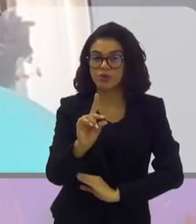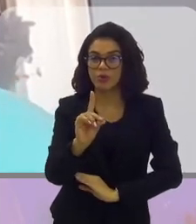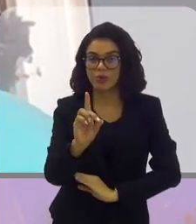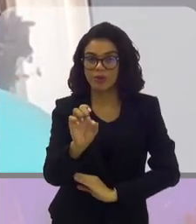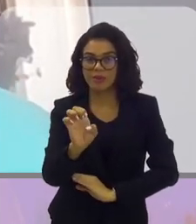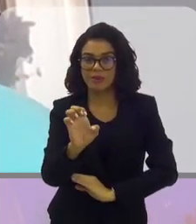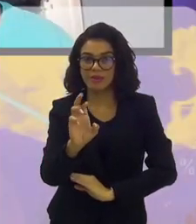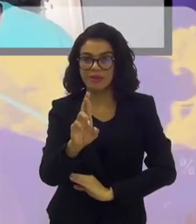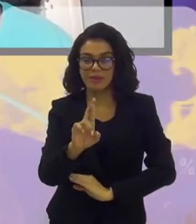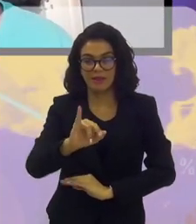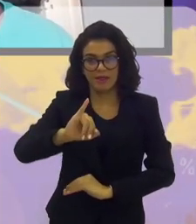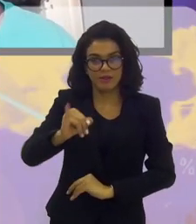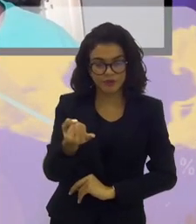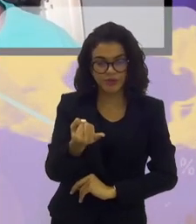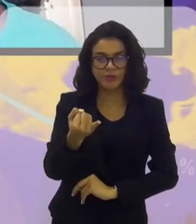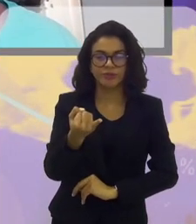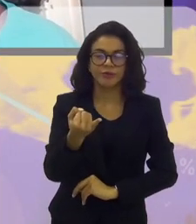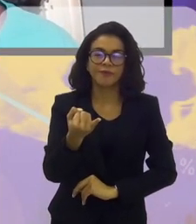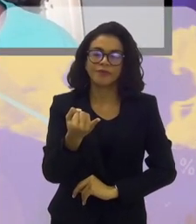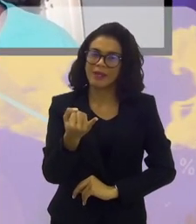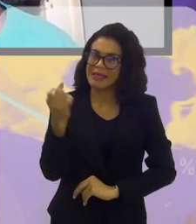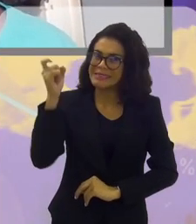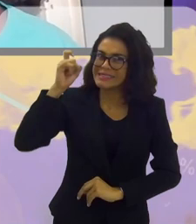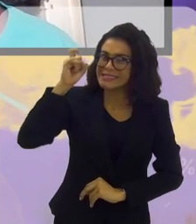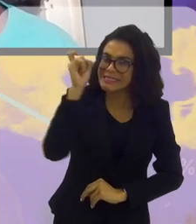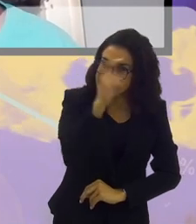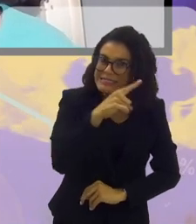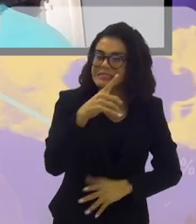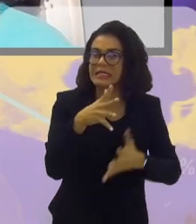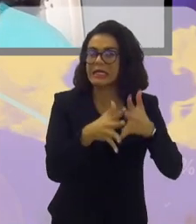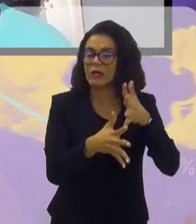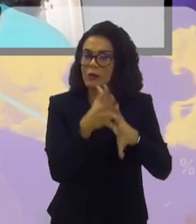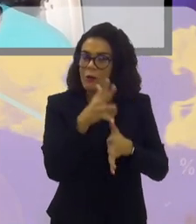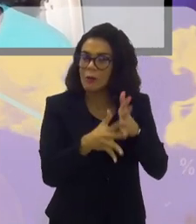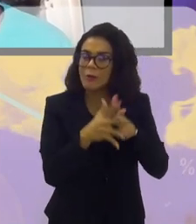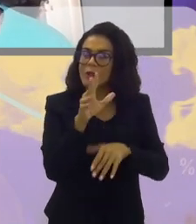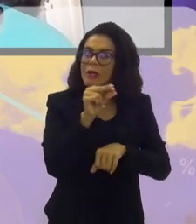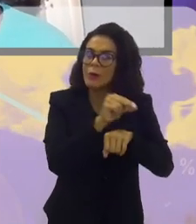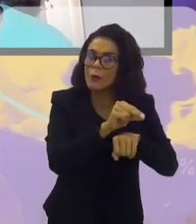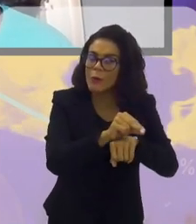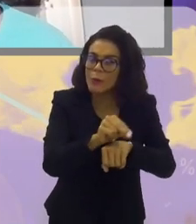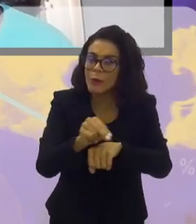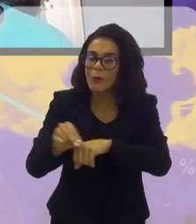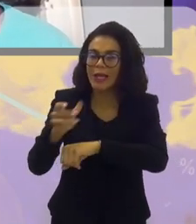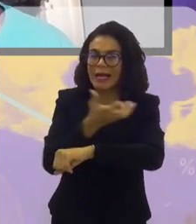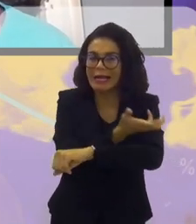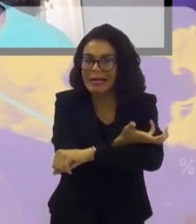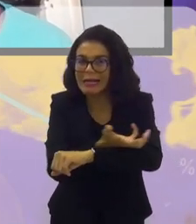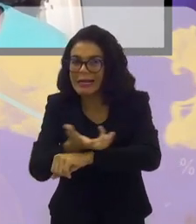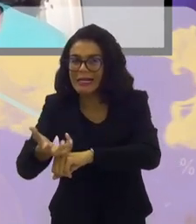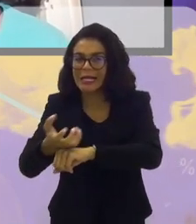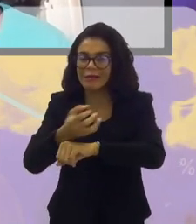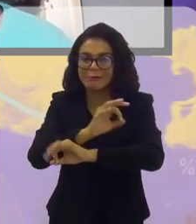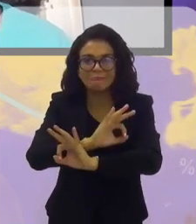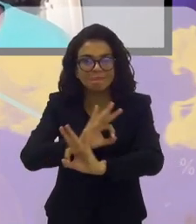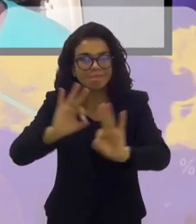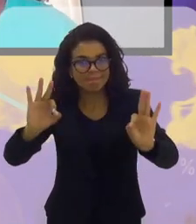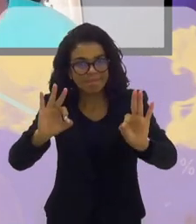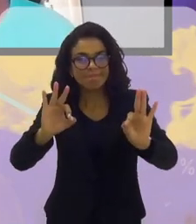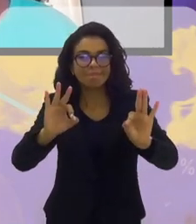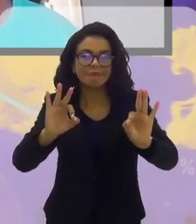ok? Sim. É muito difícil, muito complicado você conseguir manter um gramado em boas condições